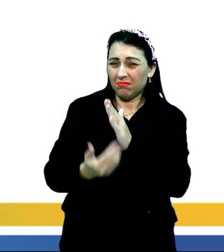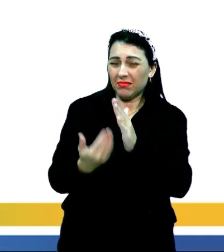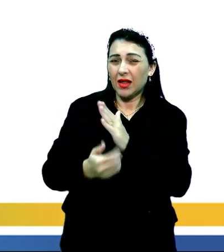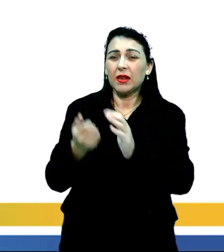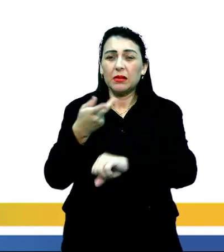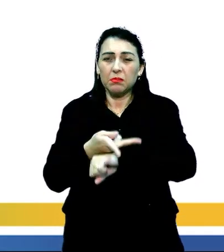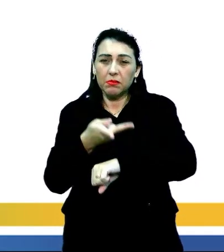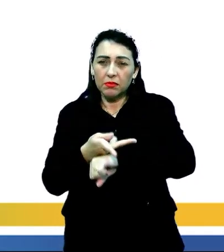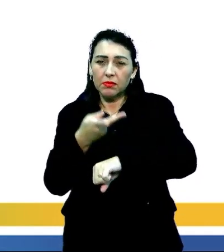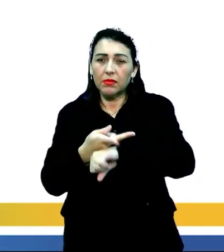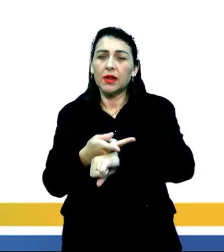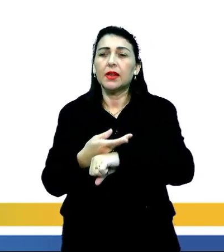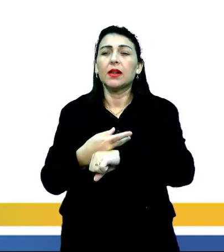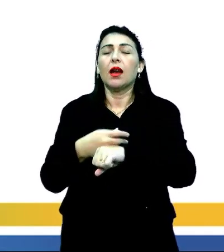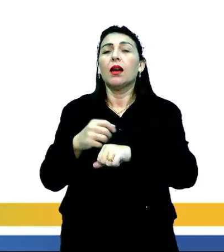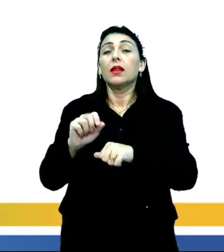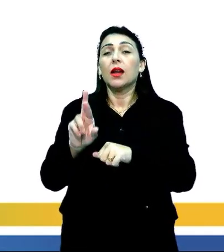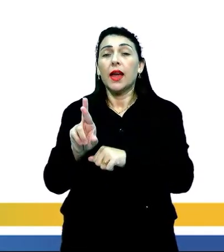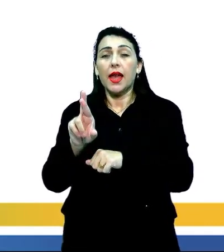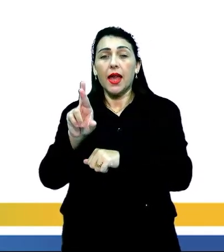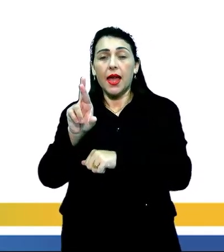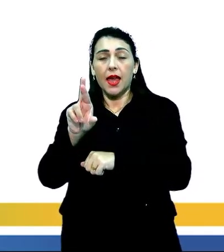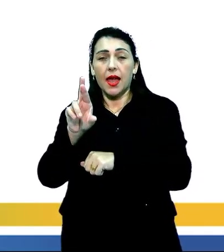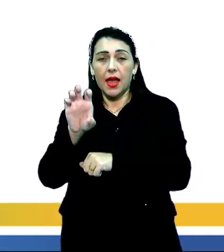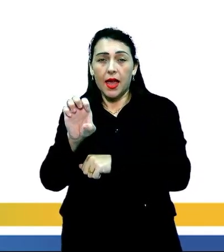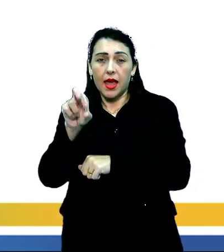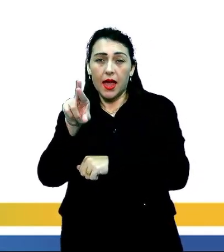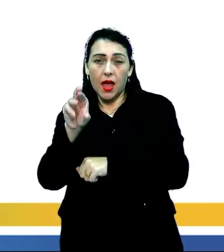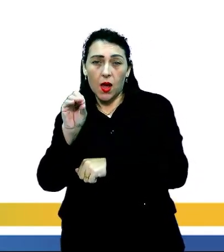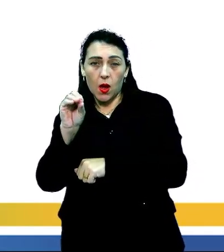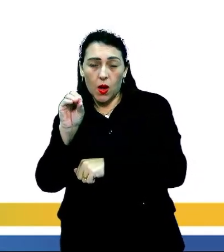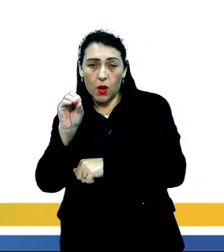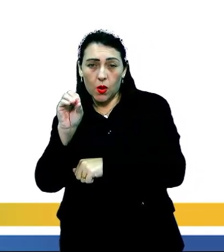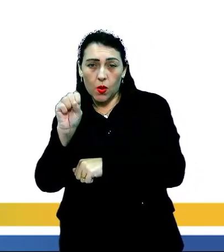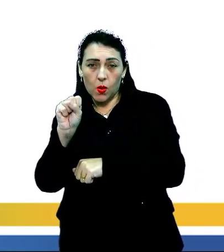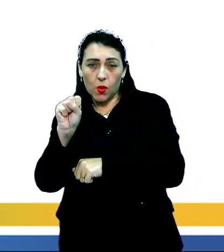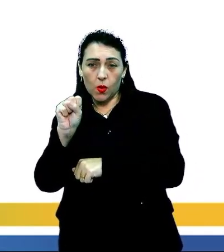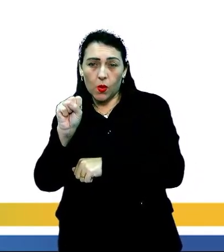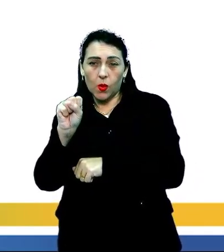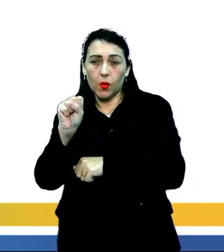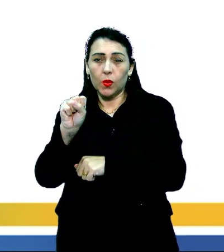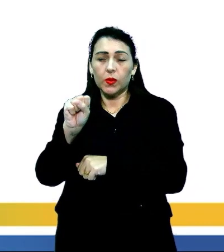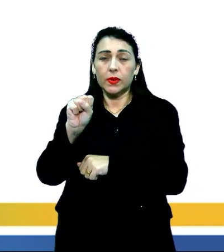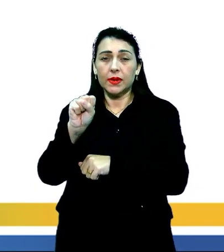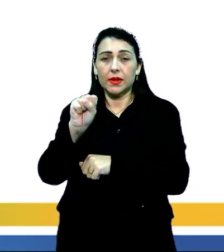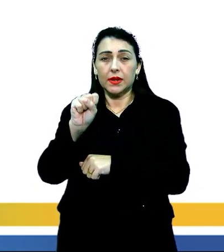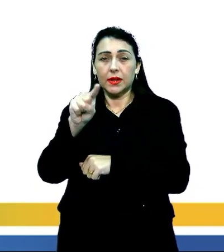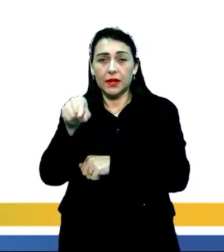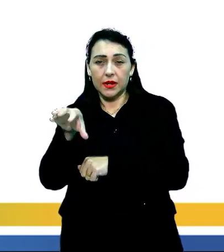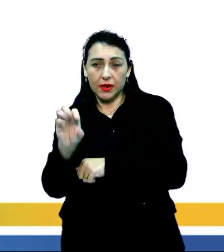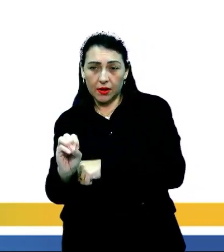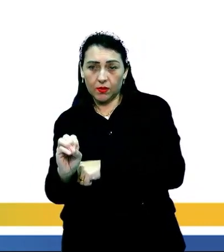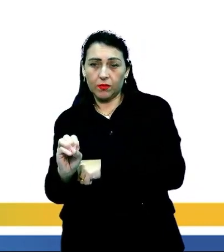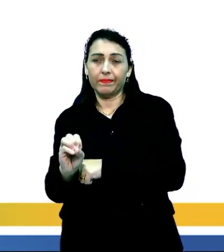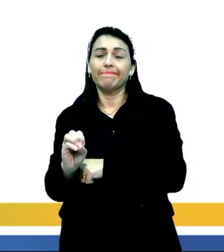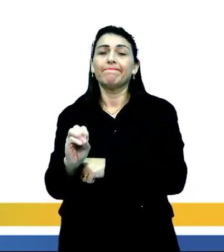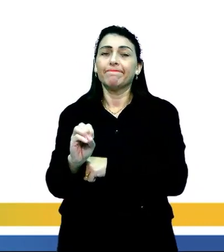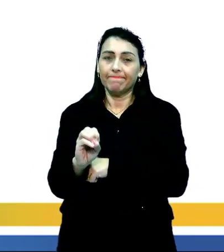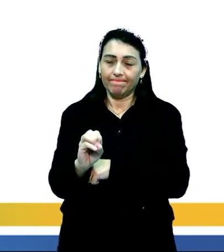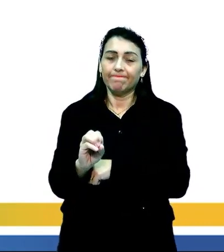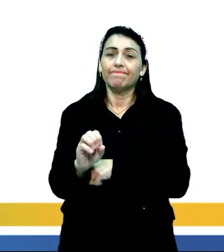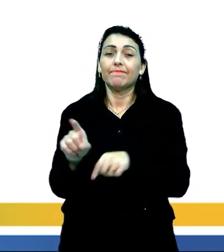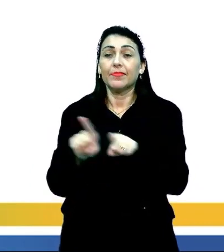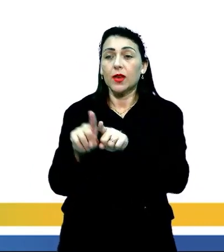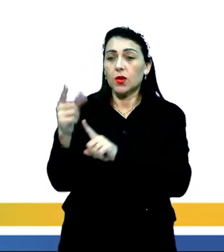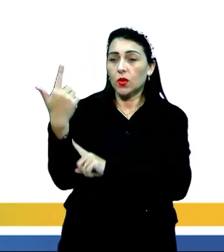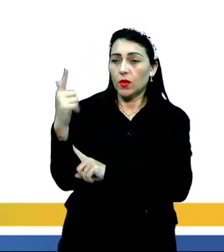passagem, tá? E esse desgaste, ele ocorre principalmente devido aos processos erosivos, que